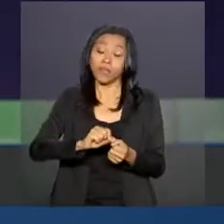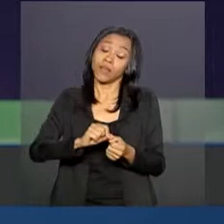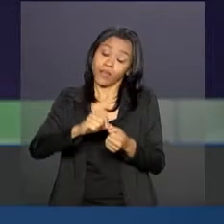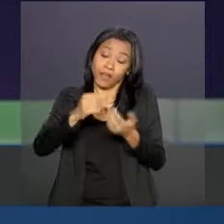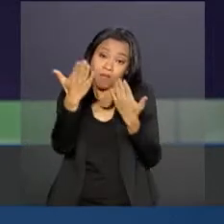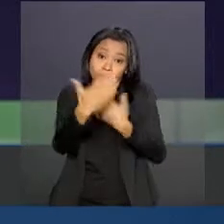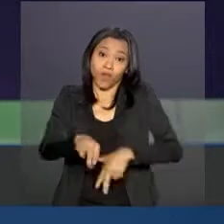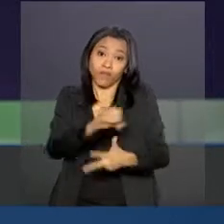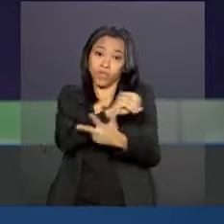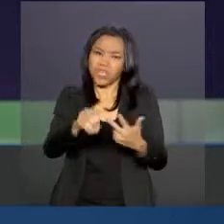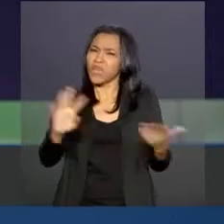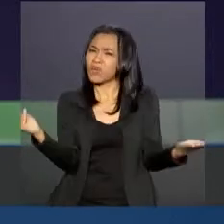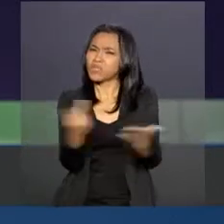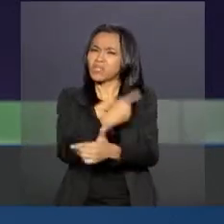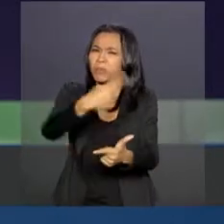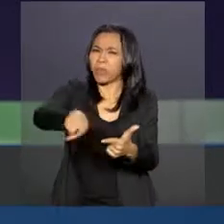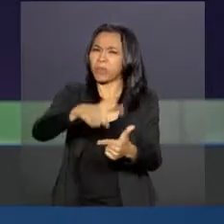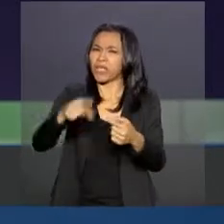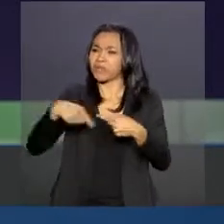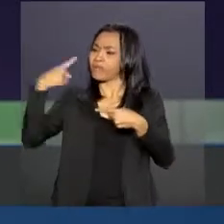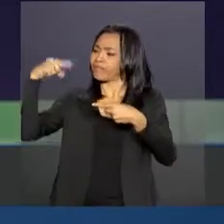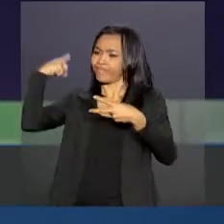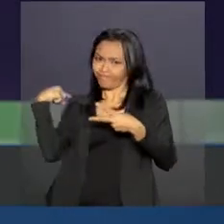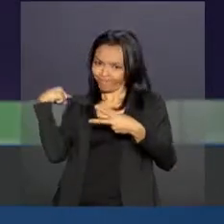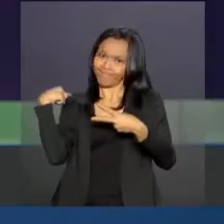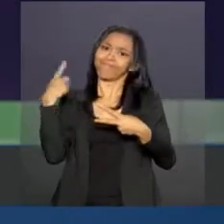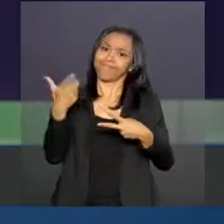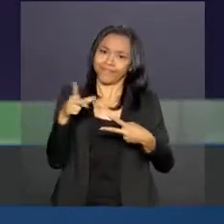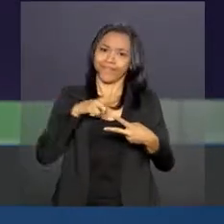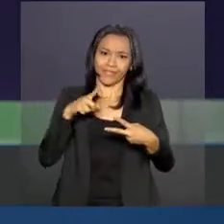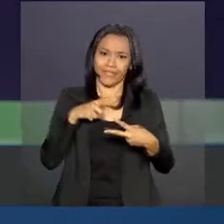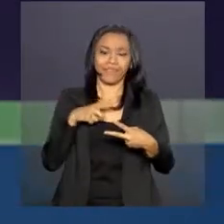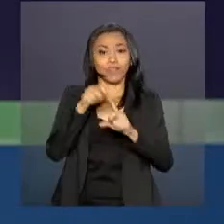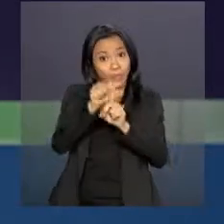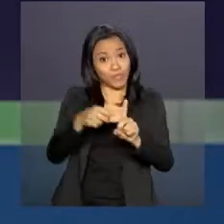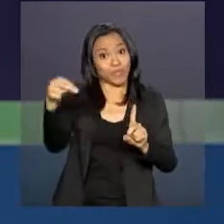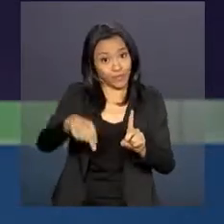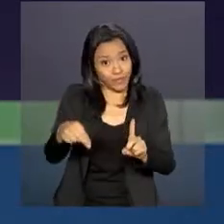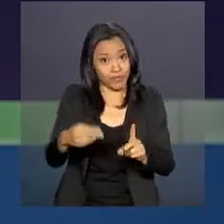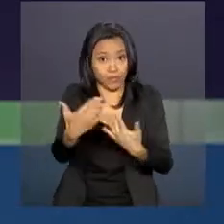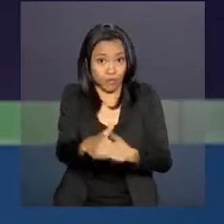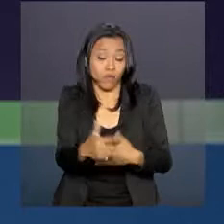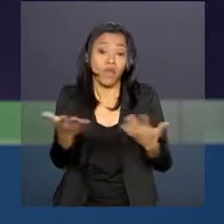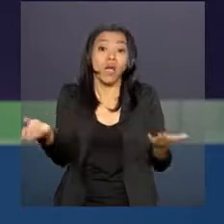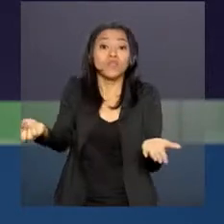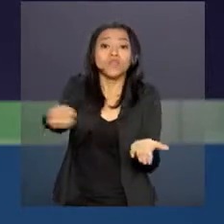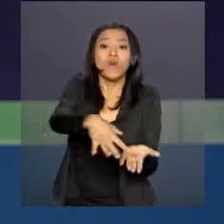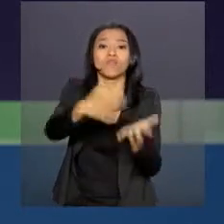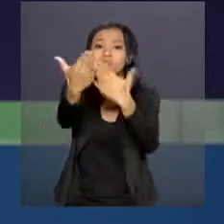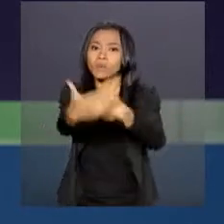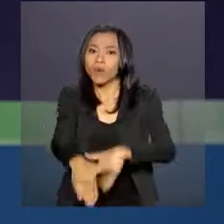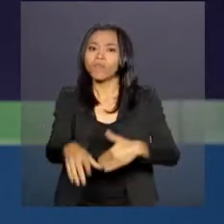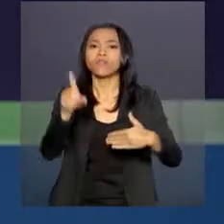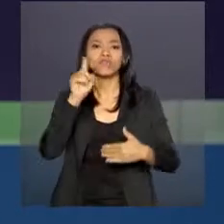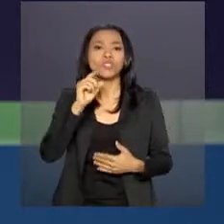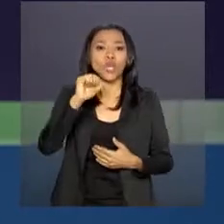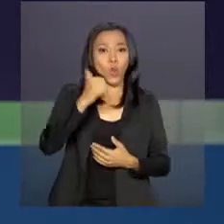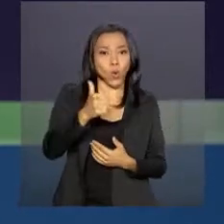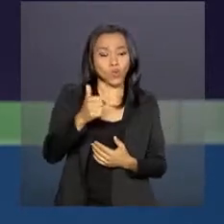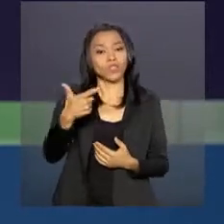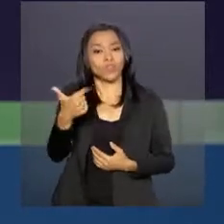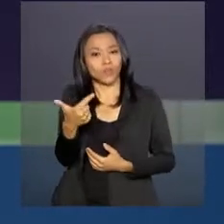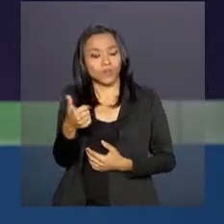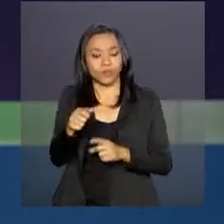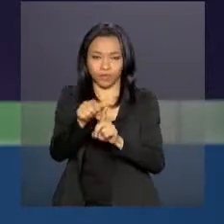por conta de problemas logísticos nas primeiras datas de aplicação do Enem em novembro. As novas provas serão nos dias 11